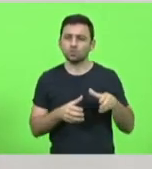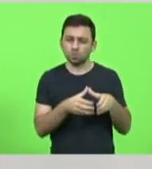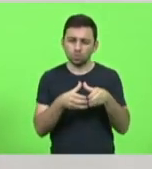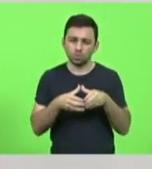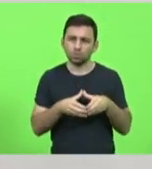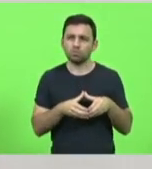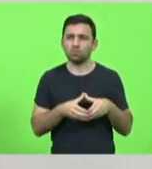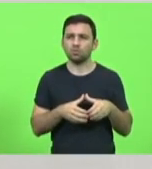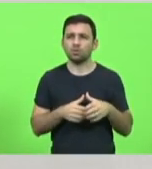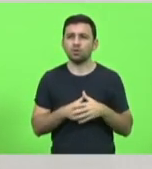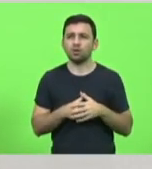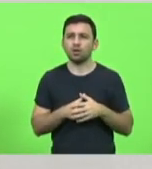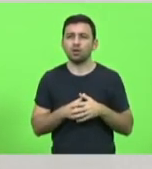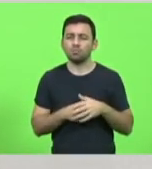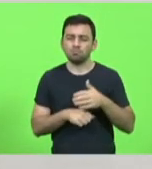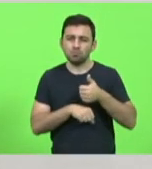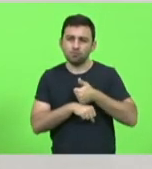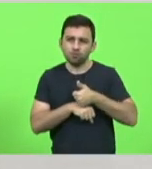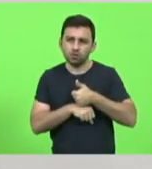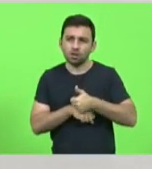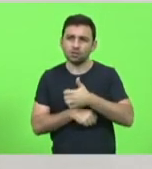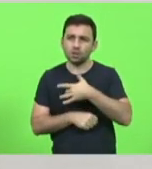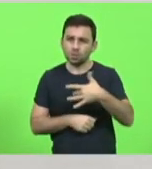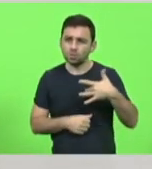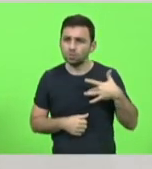dos profissionais da saúde,